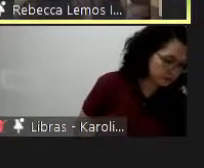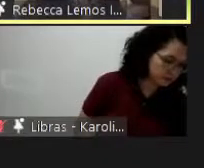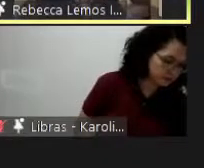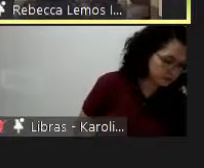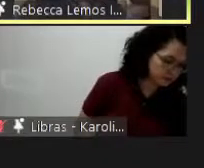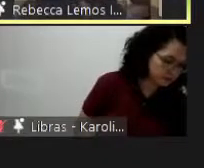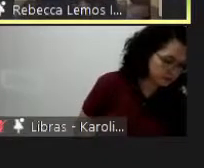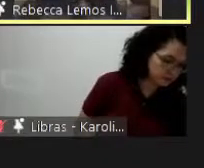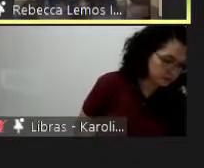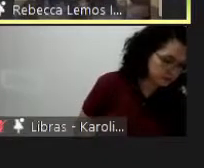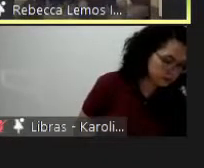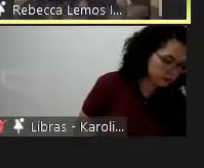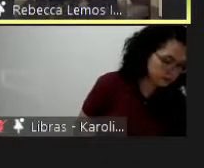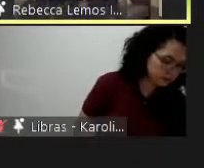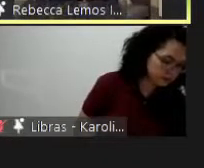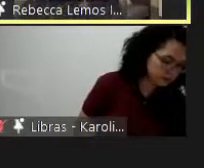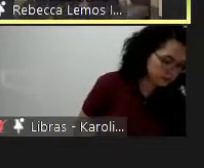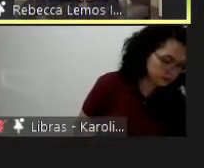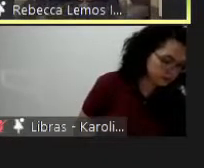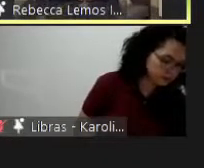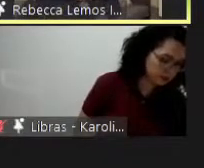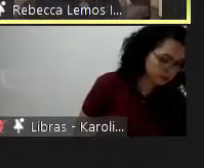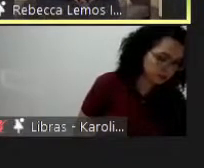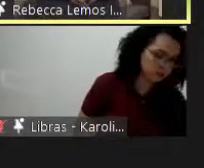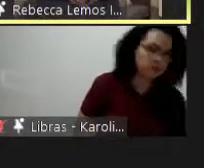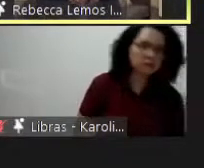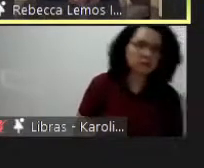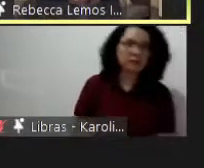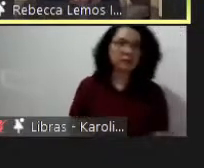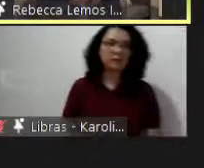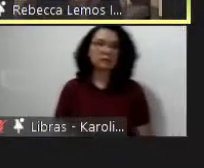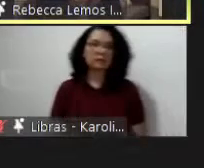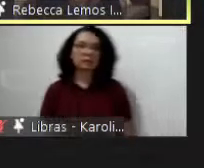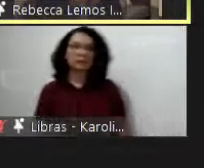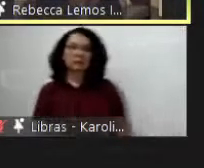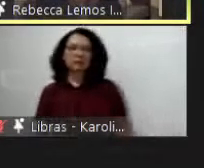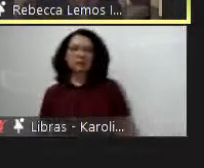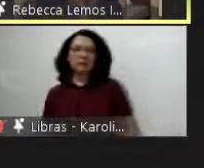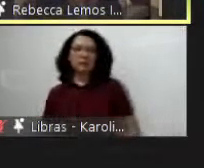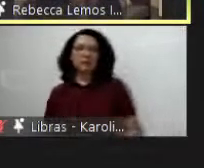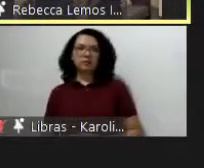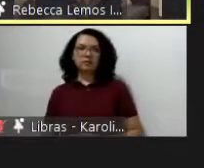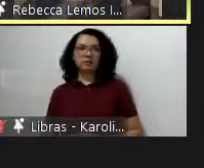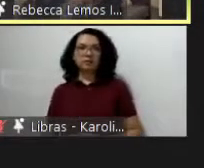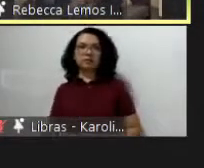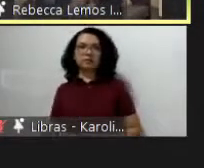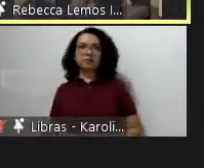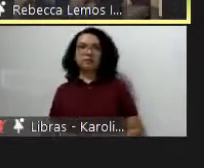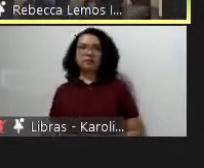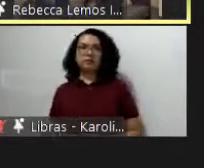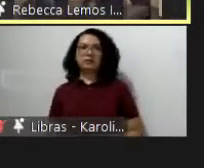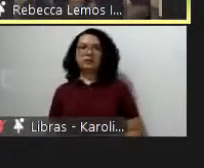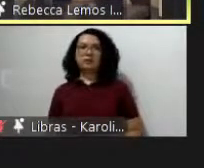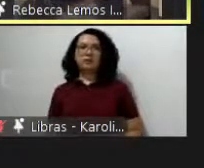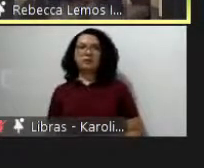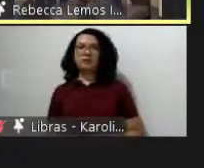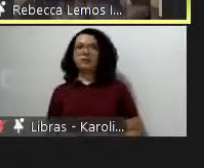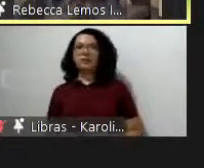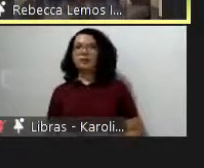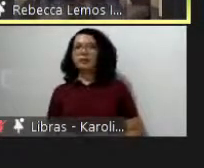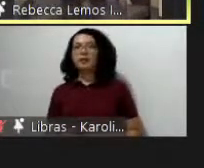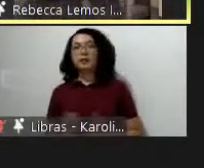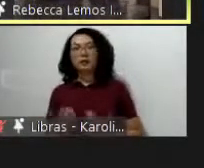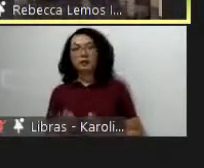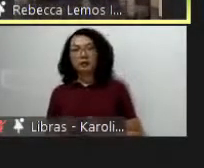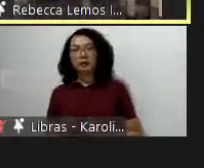então nessa trajetória de estudo sobre a América Latina sempre me chamou muita atenção o que se